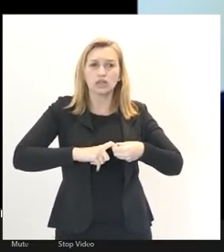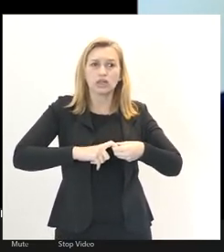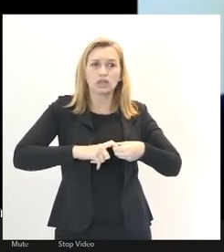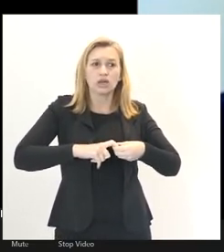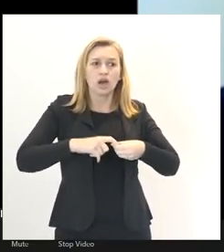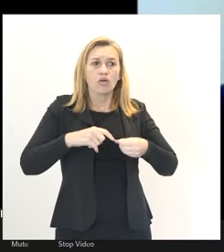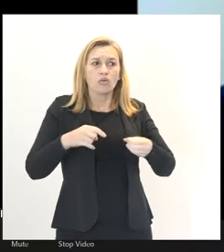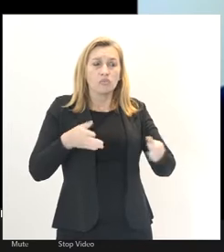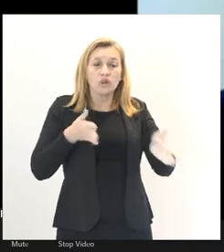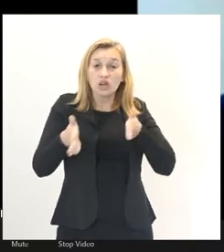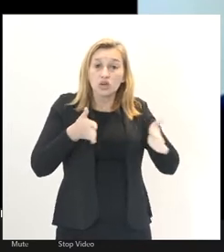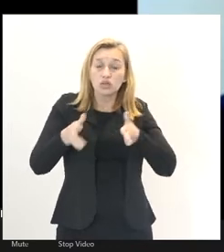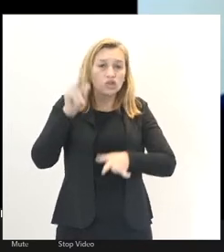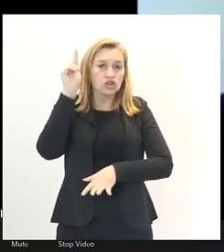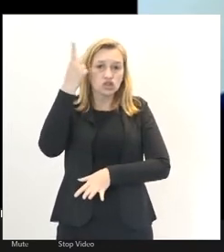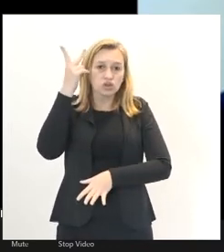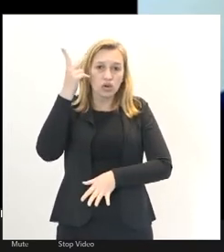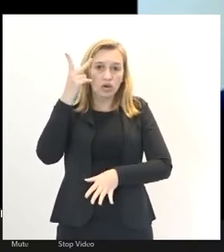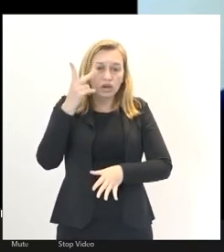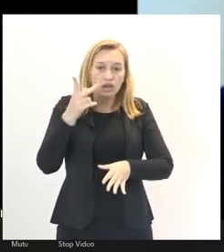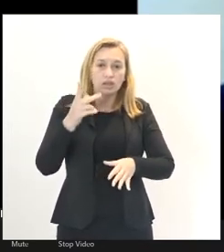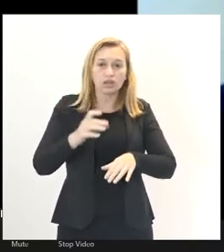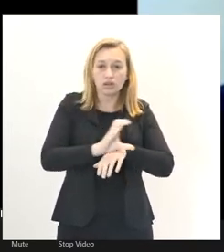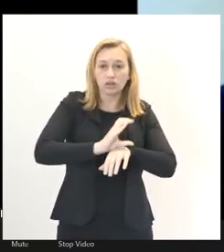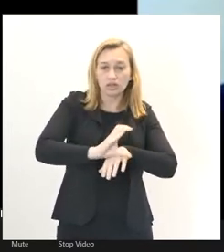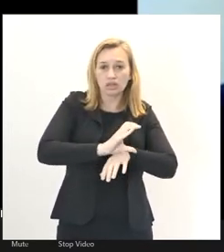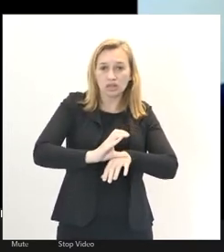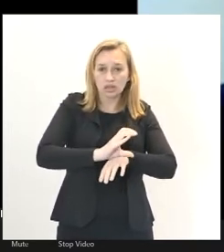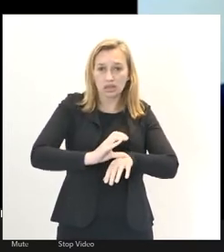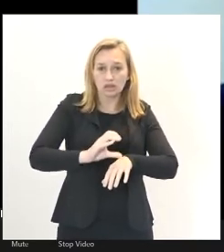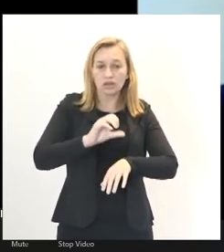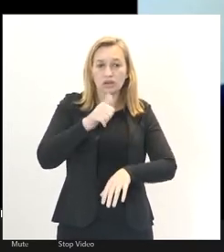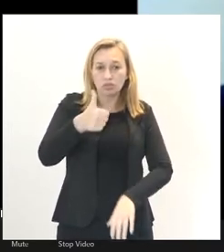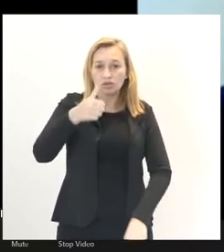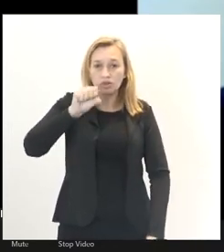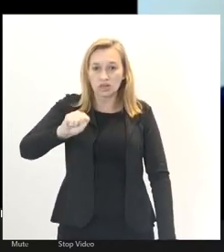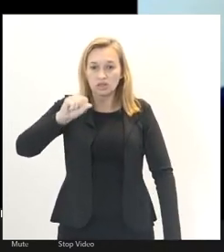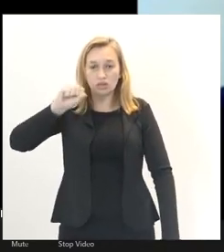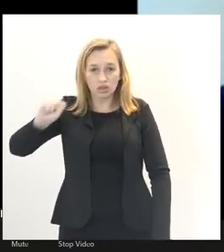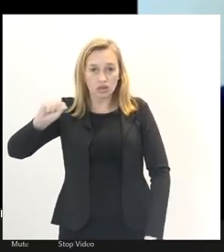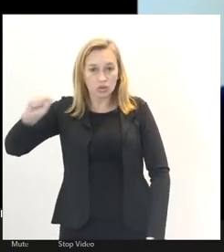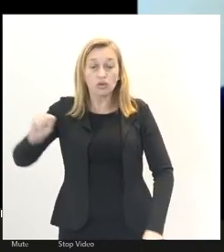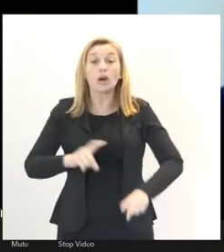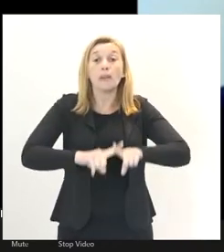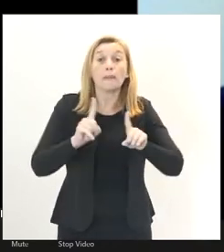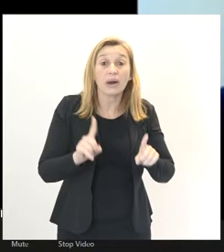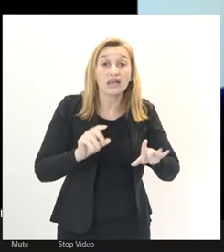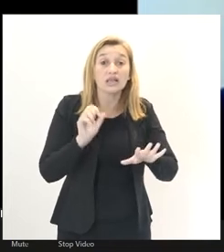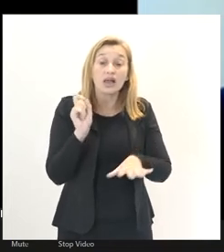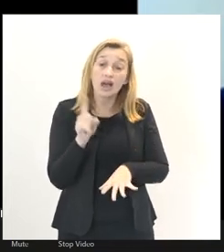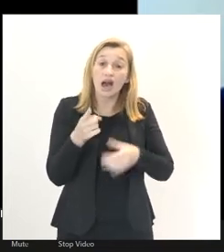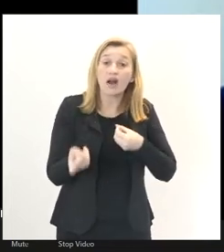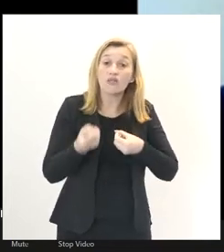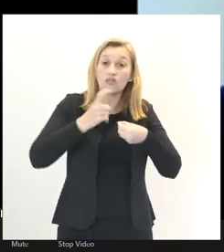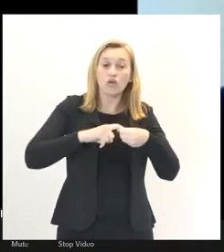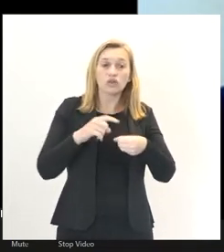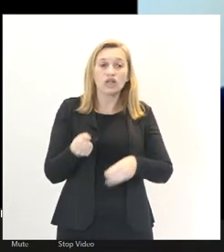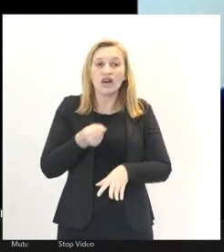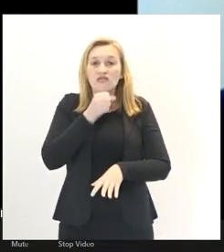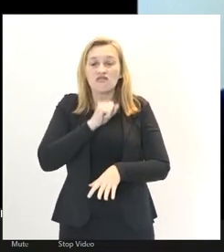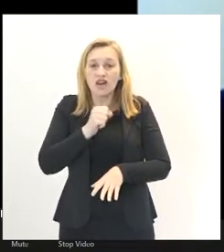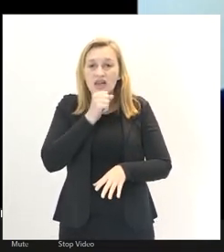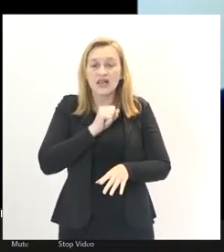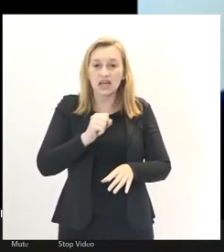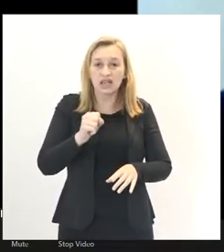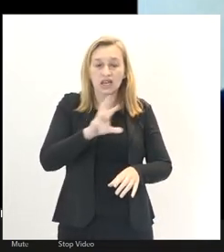histórico anterior à Constituição cidadã de 1988. É um retorno à velha república,